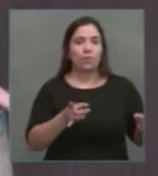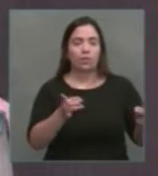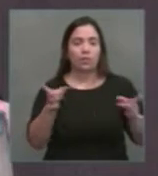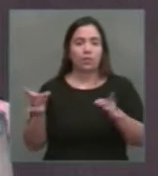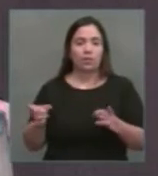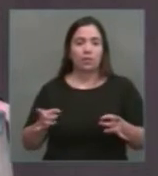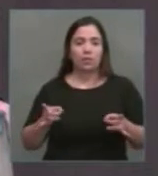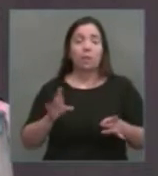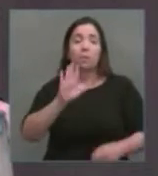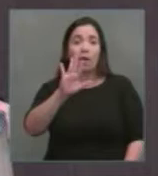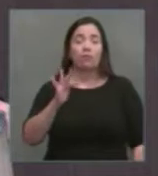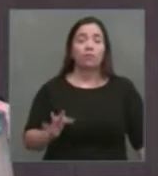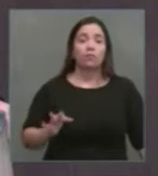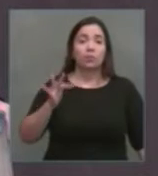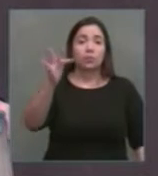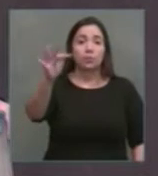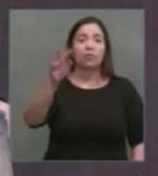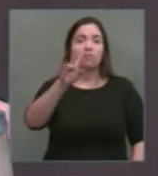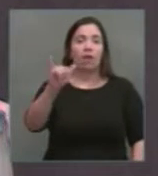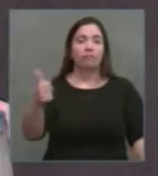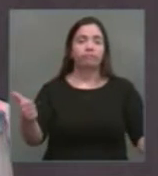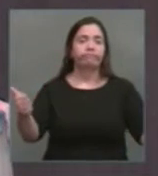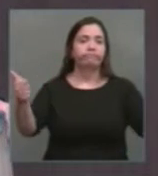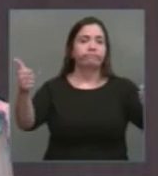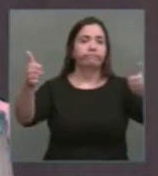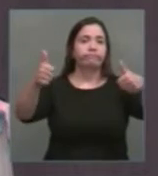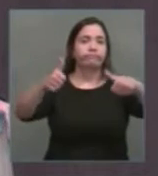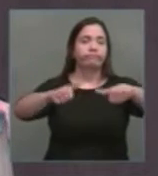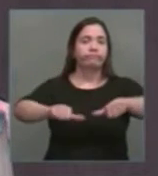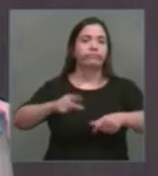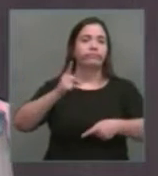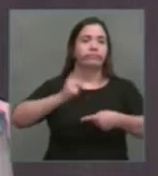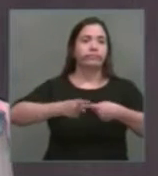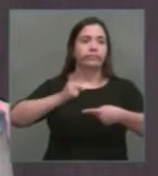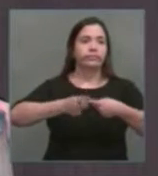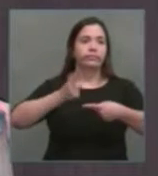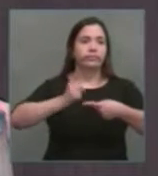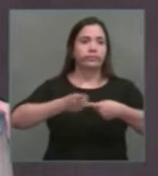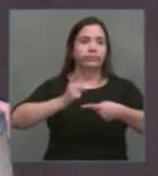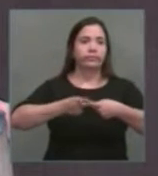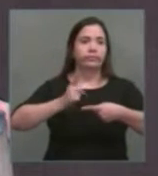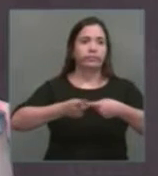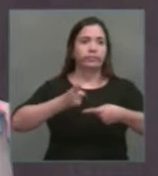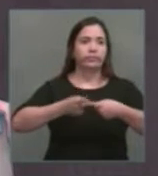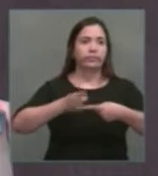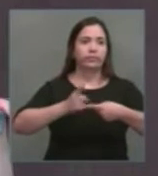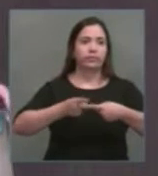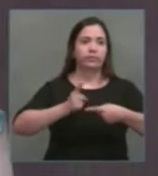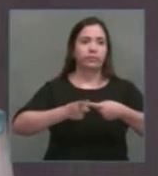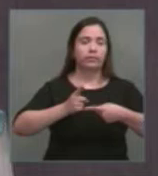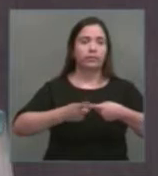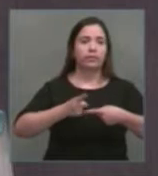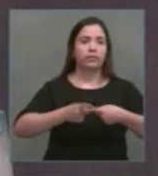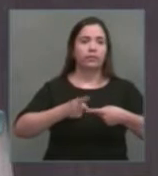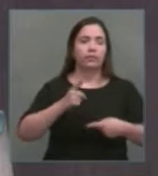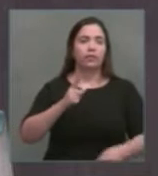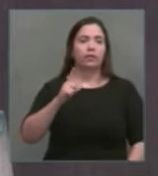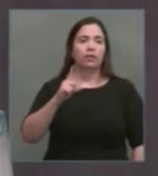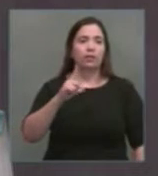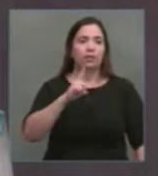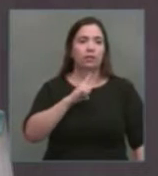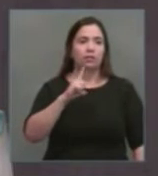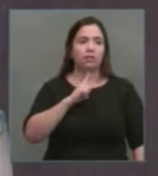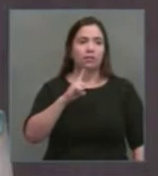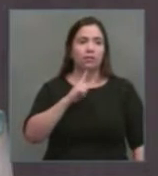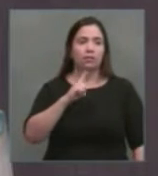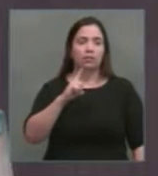no médio e no longo prazo, ele se descapitaliza, porque a balança vai desequilibrar, porque a aquisição, entre outras coisas,